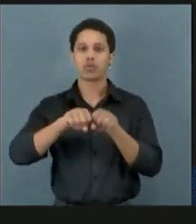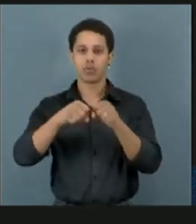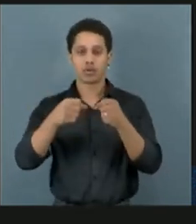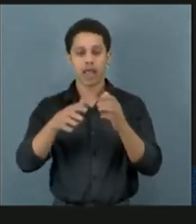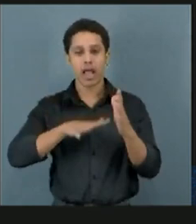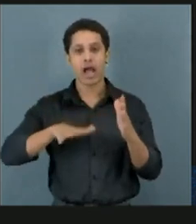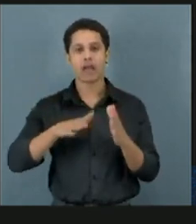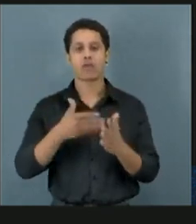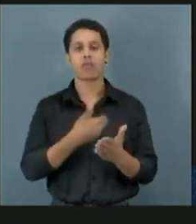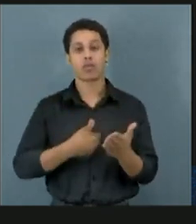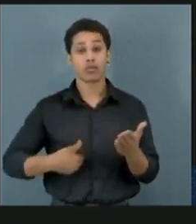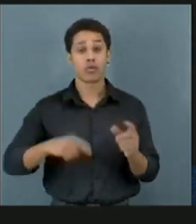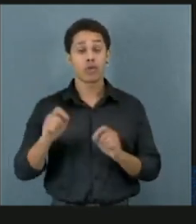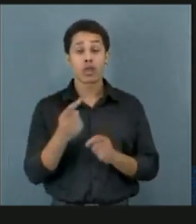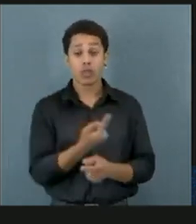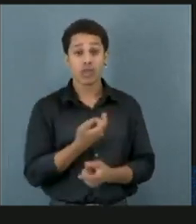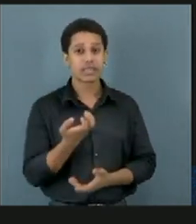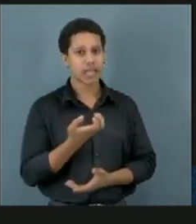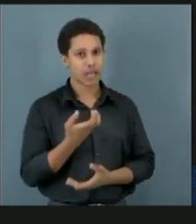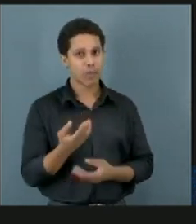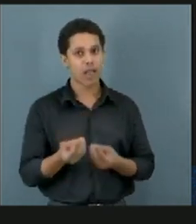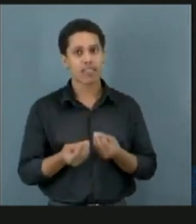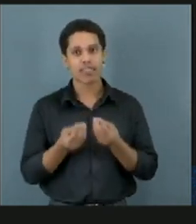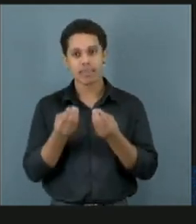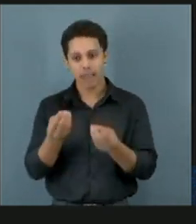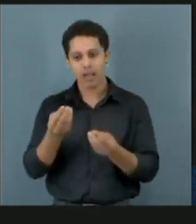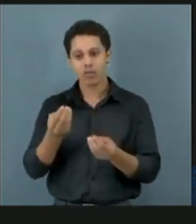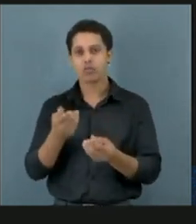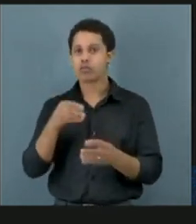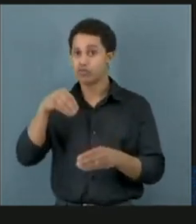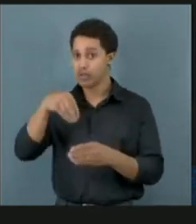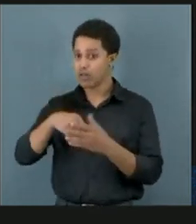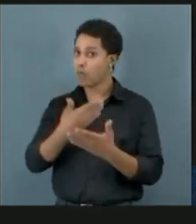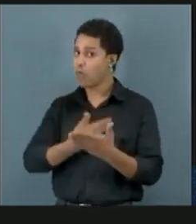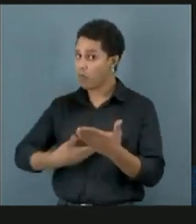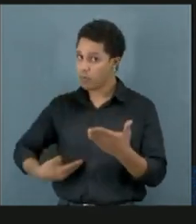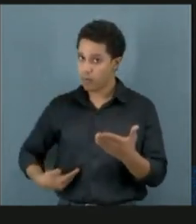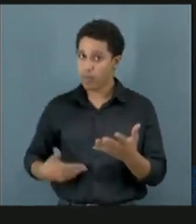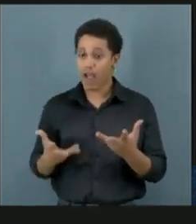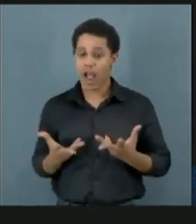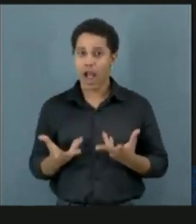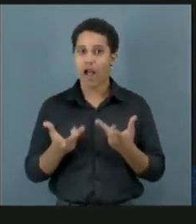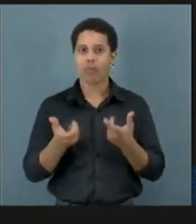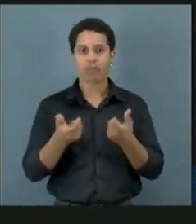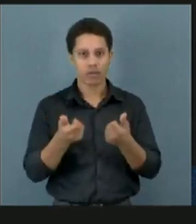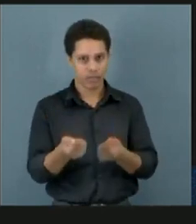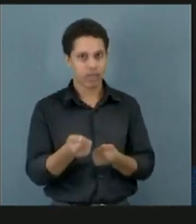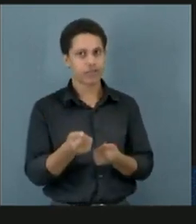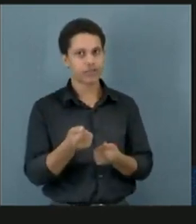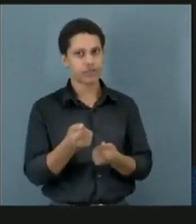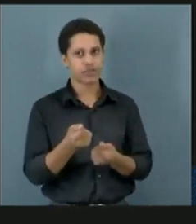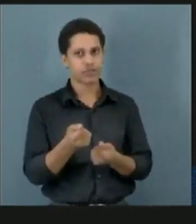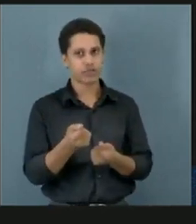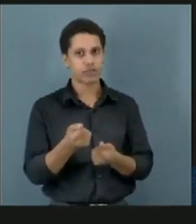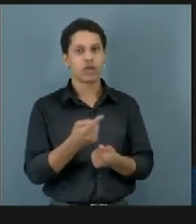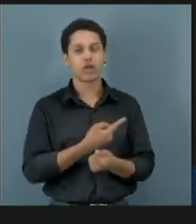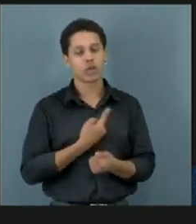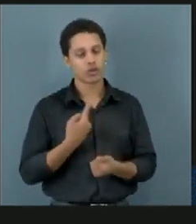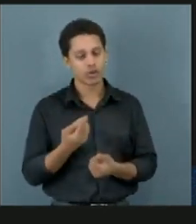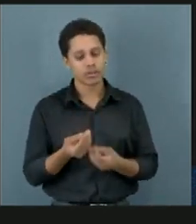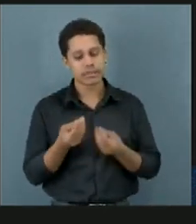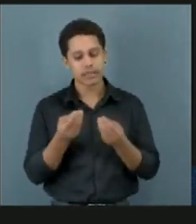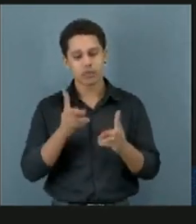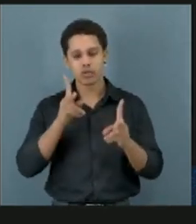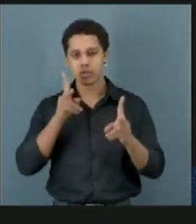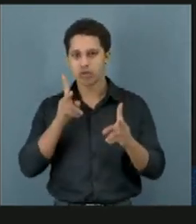queremos é que seja dado no sistema público de saúde a qualidade e a resolutividade que nós damos